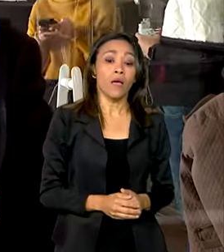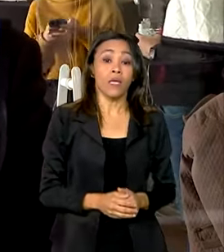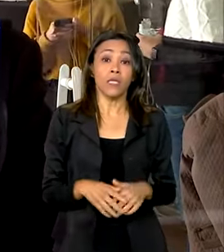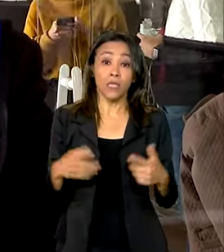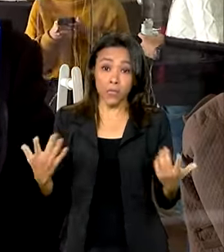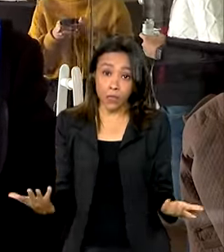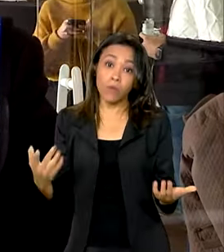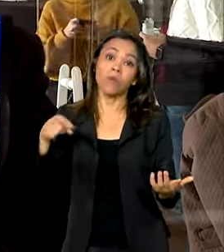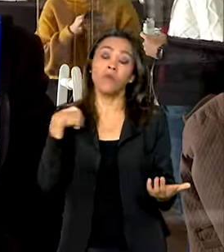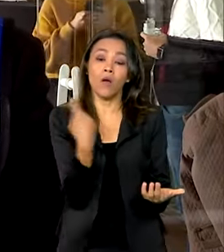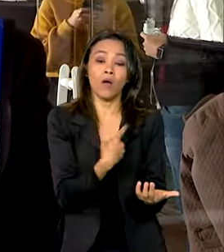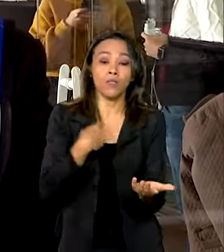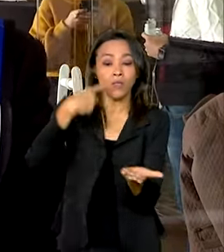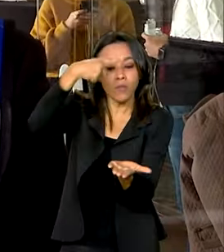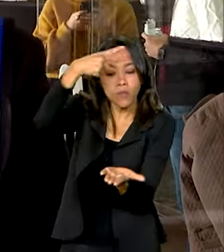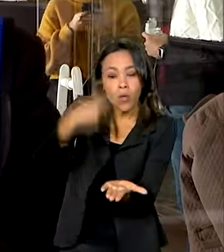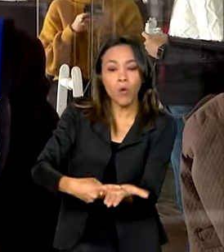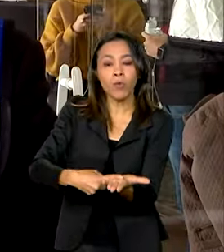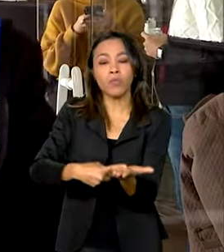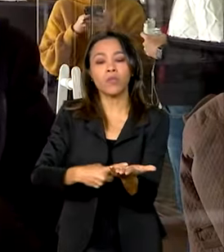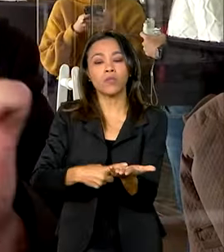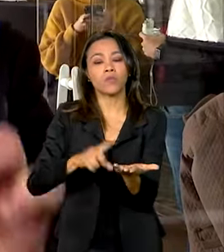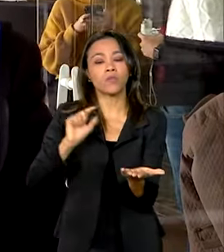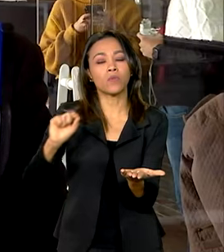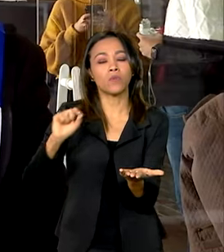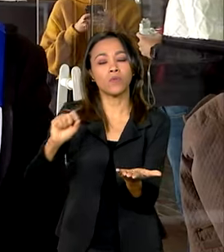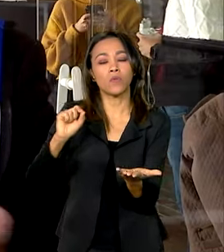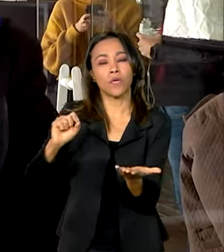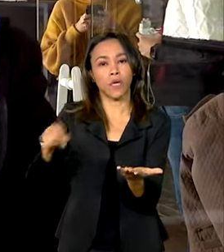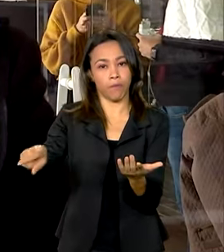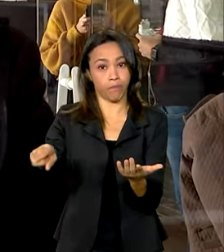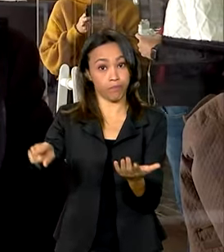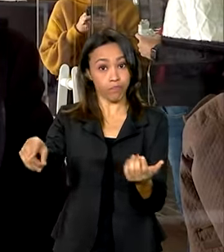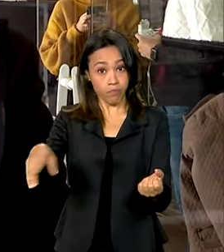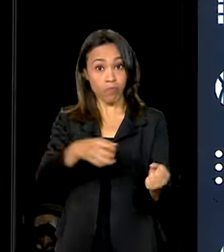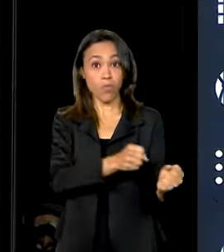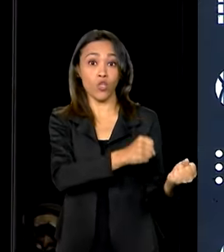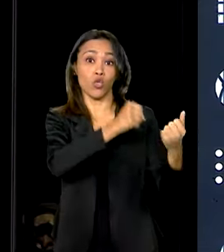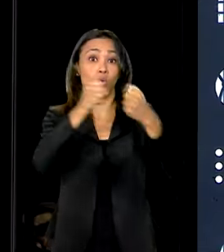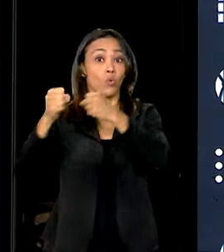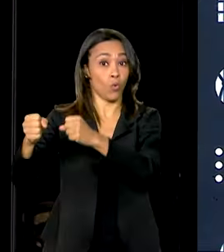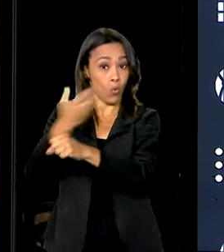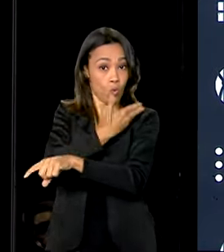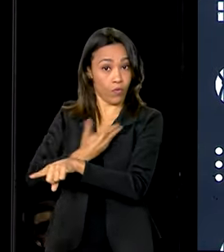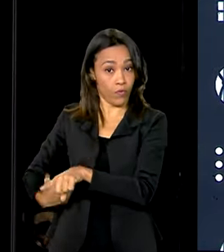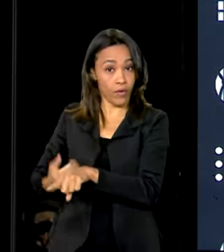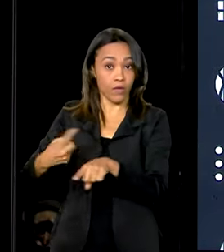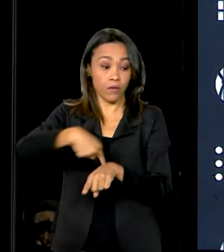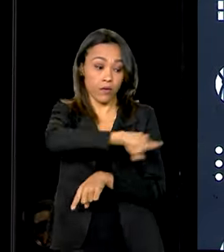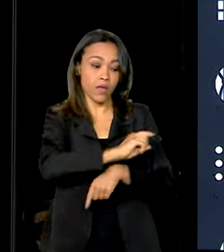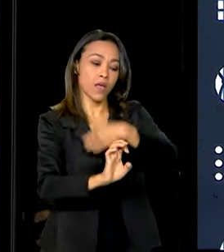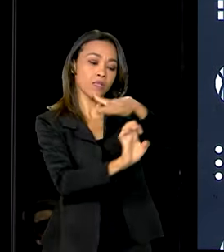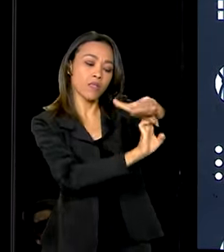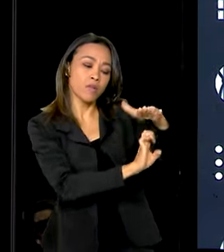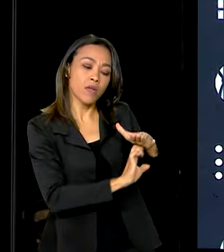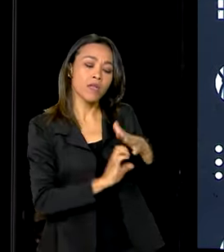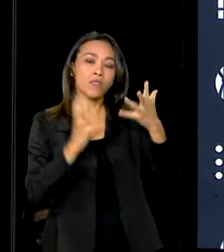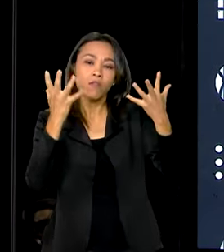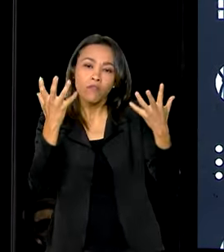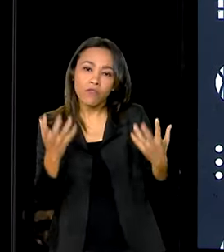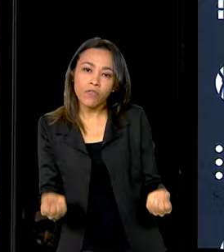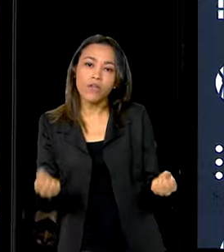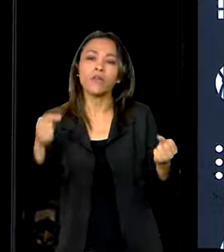os compromissos firmados entre o poder público e as prestadoras. A gente vai cobrir todo o espectro de